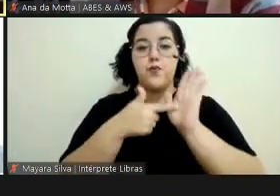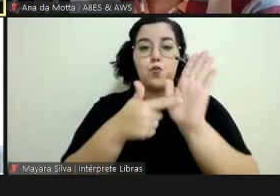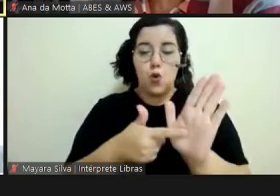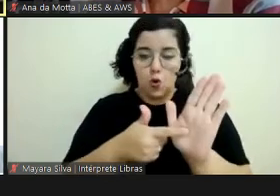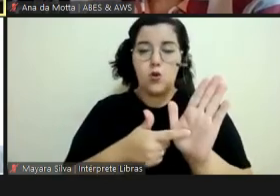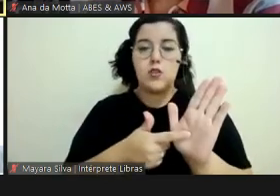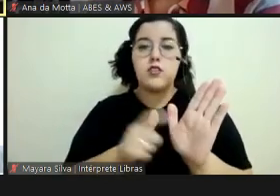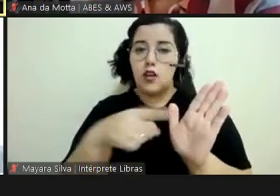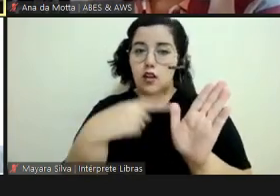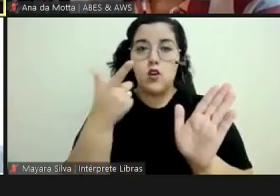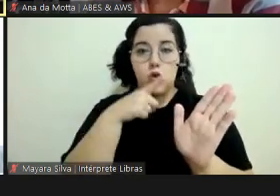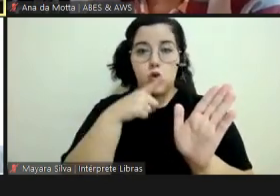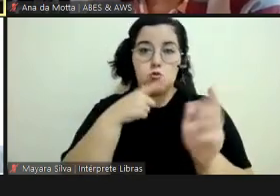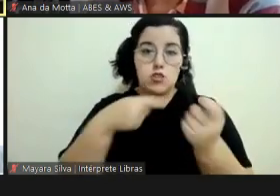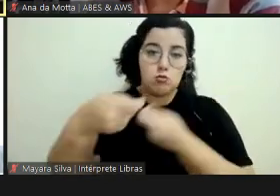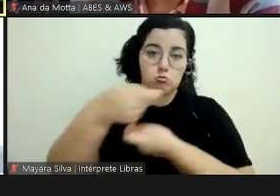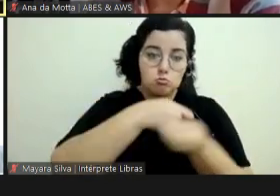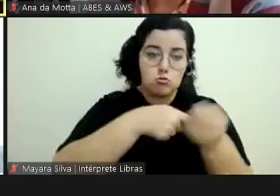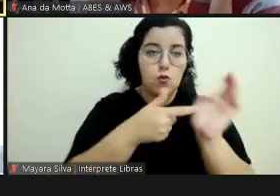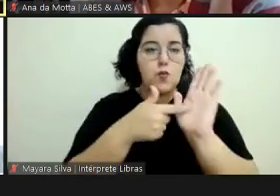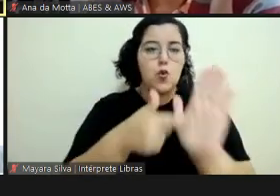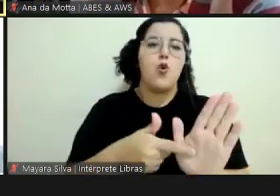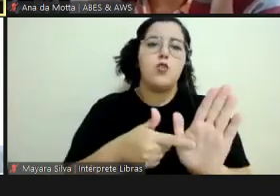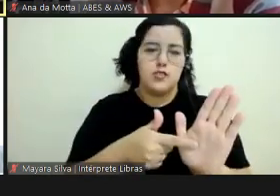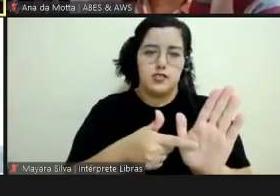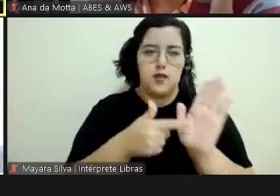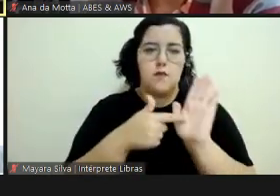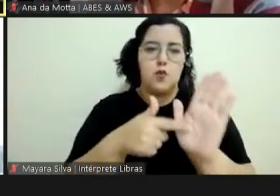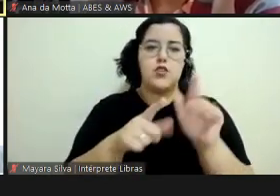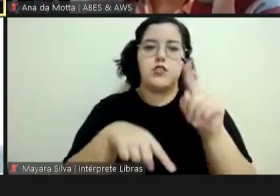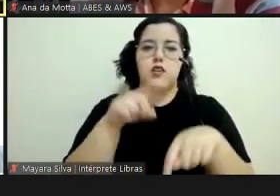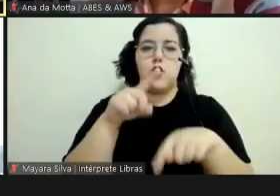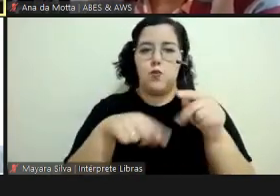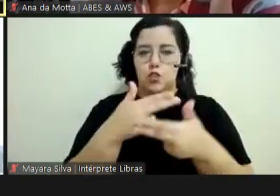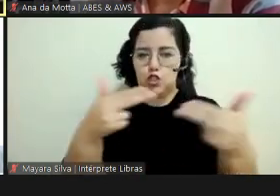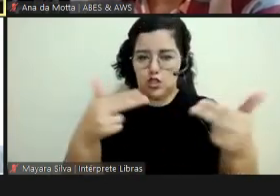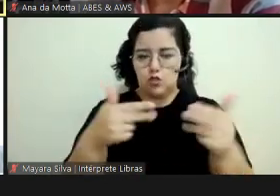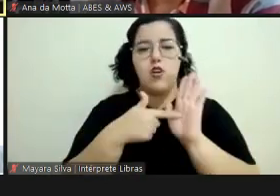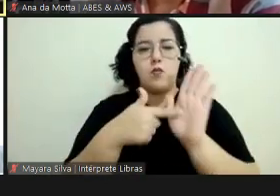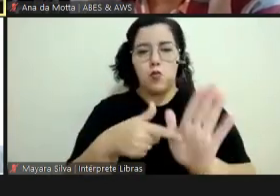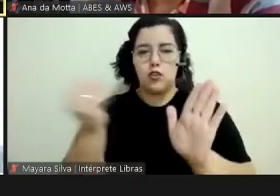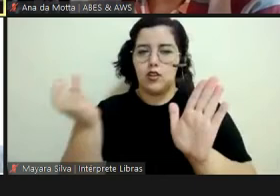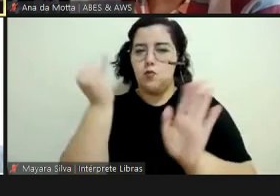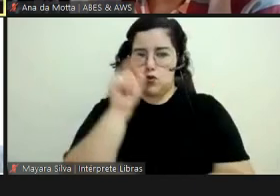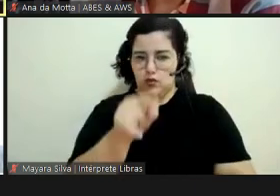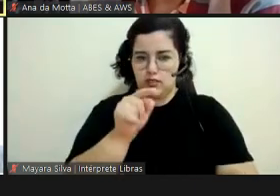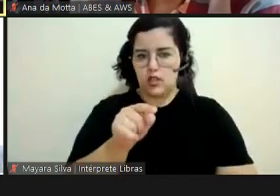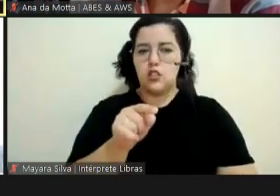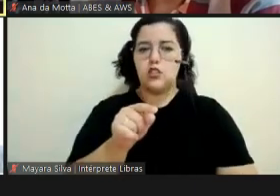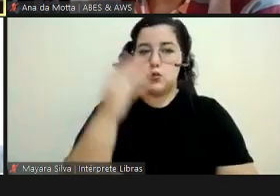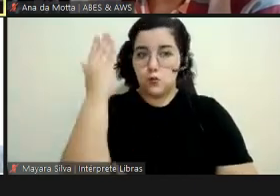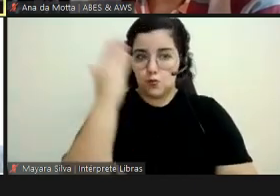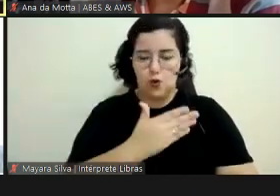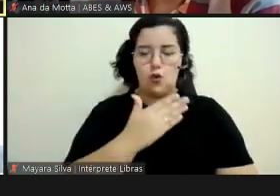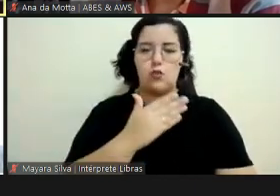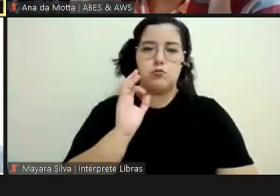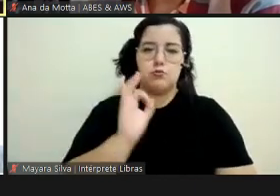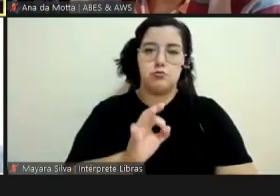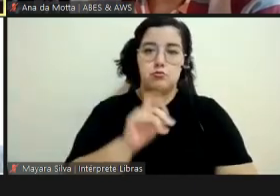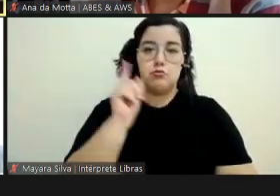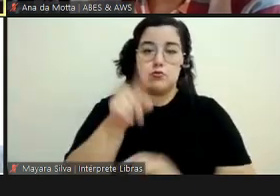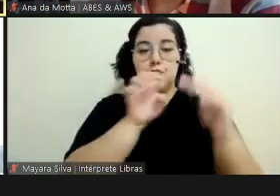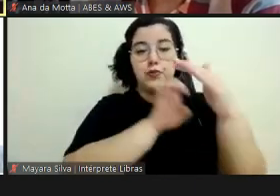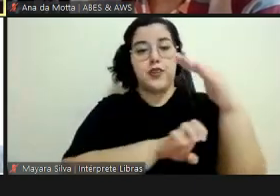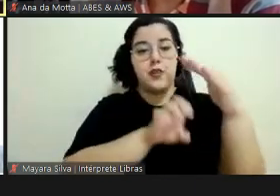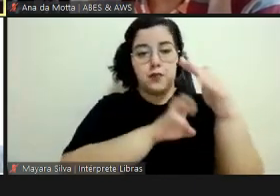a gente faz a amostra do objeto. Então, não vem aqui, tipo, vamos tentar. Não. Se é uma empresa séria, vai ser